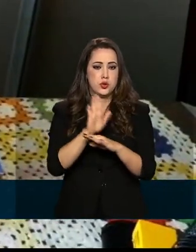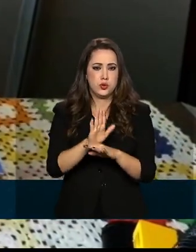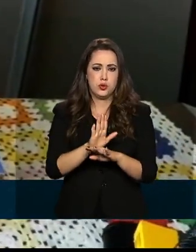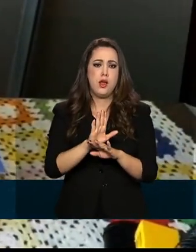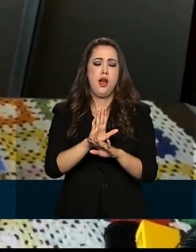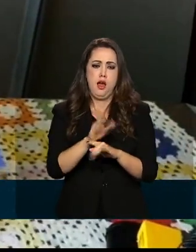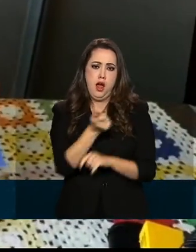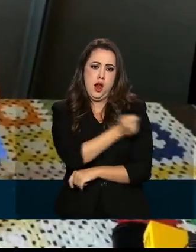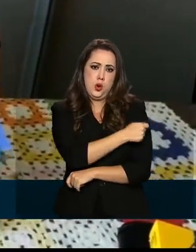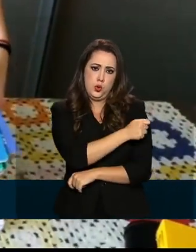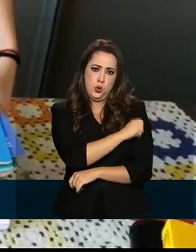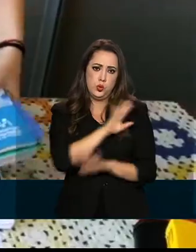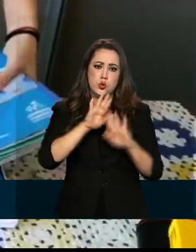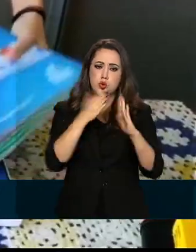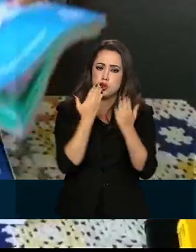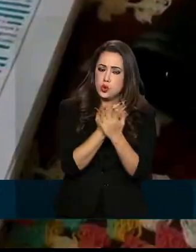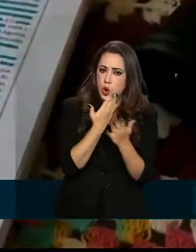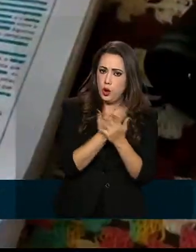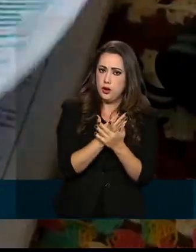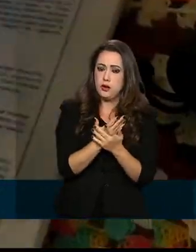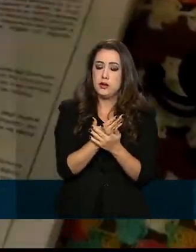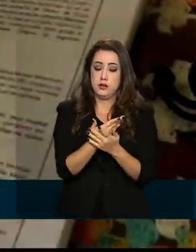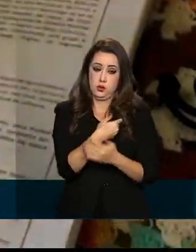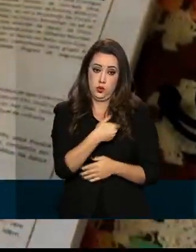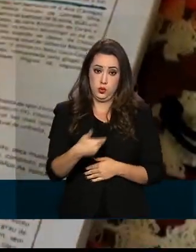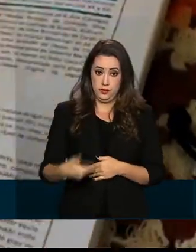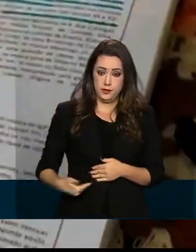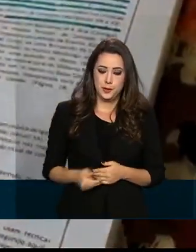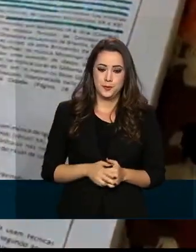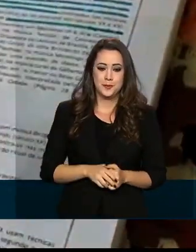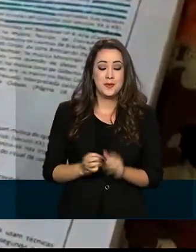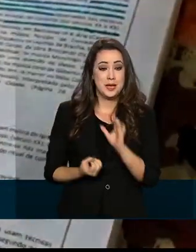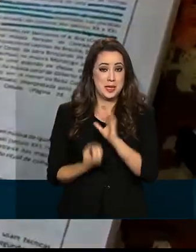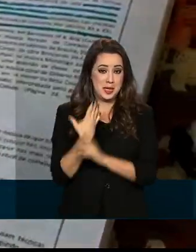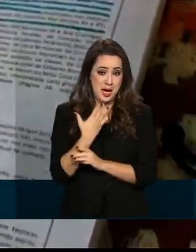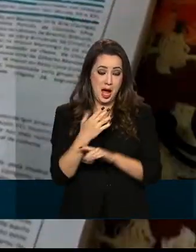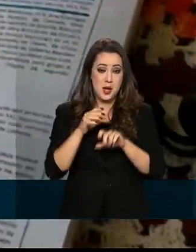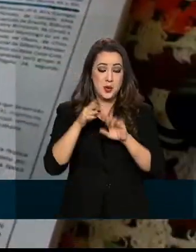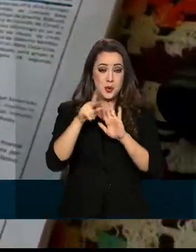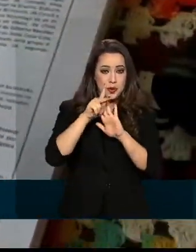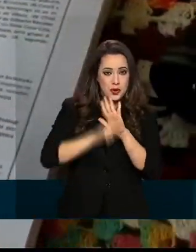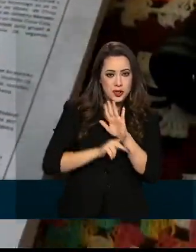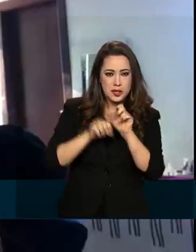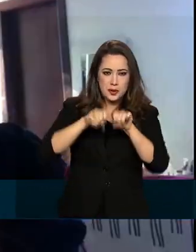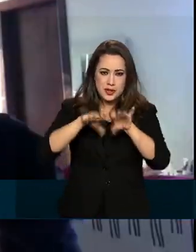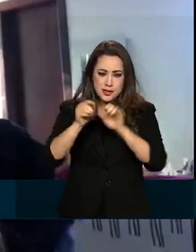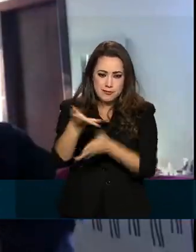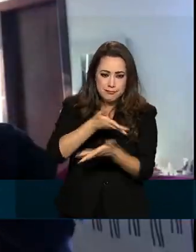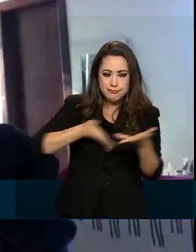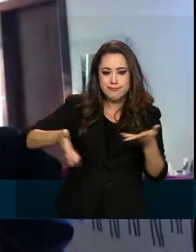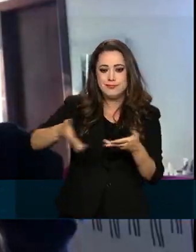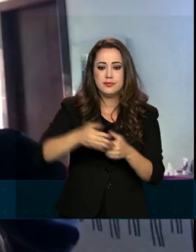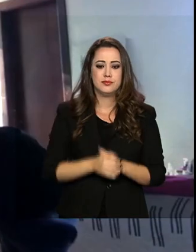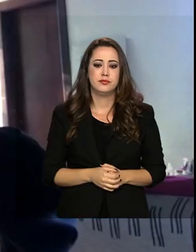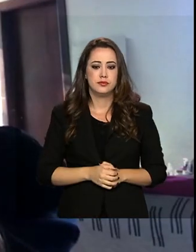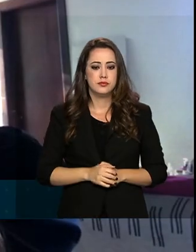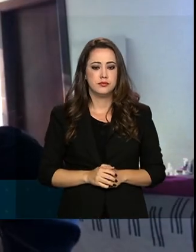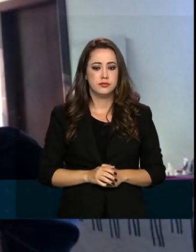escolas públicas da região com o vestibular. Eles criaram o projeto Educação Compartilhada. Nesse